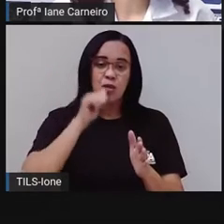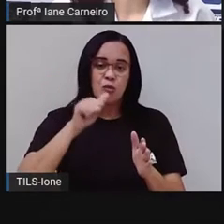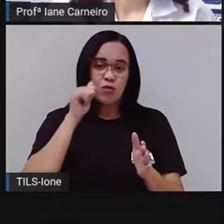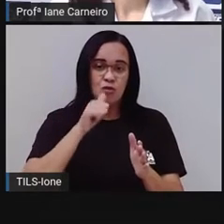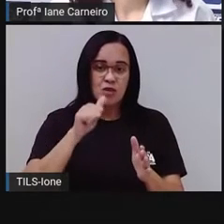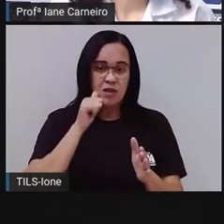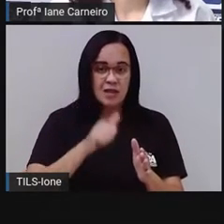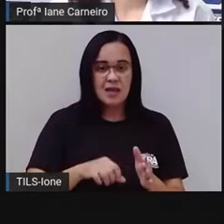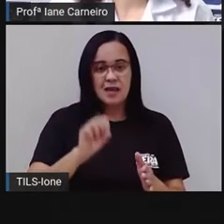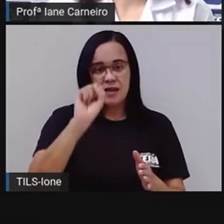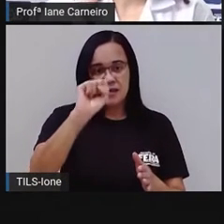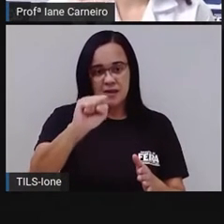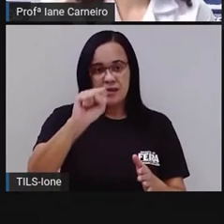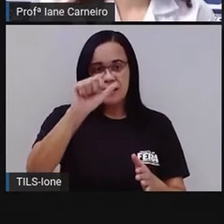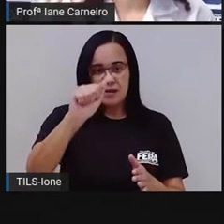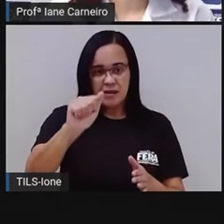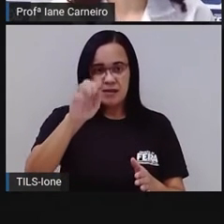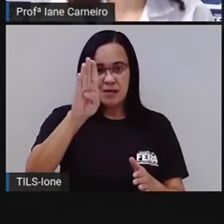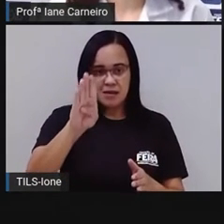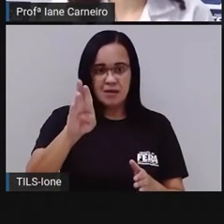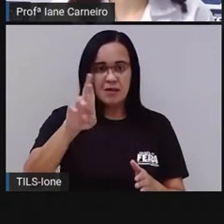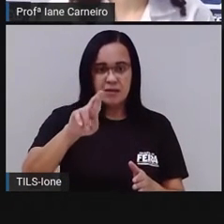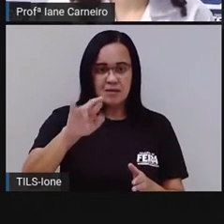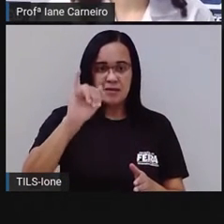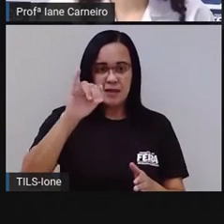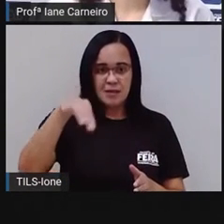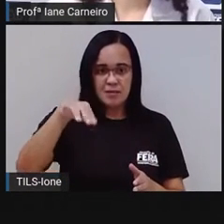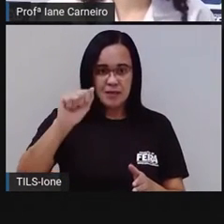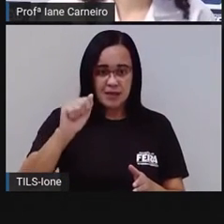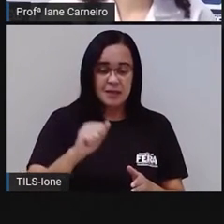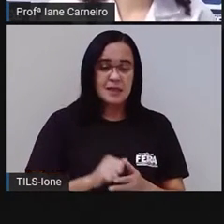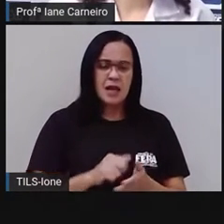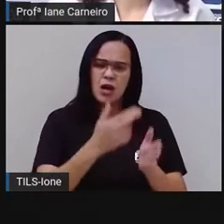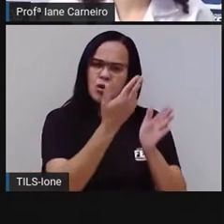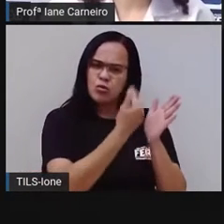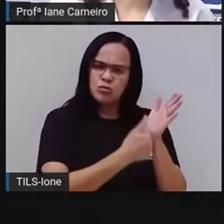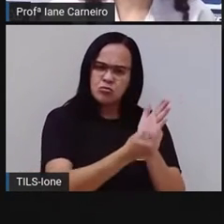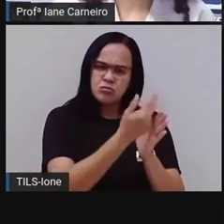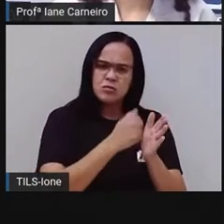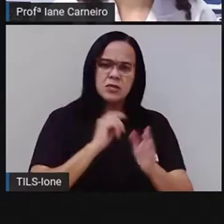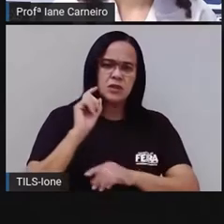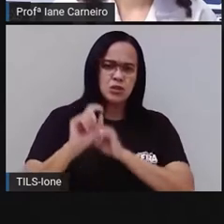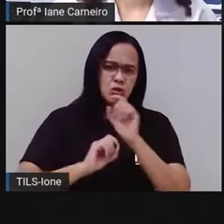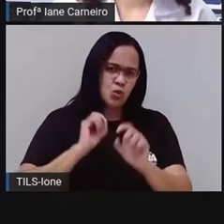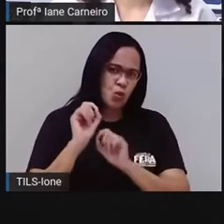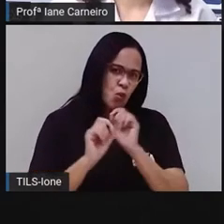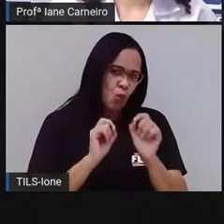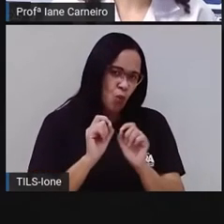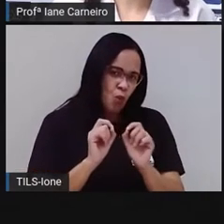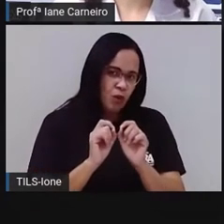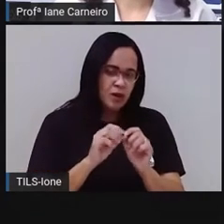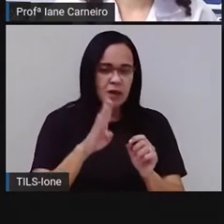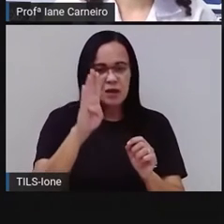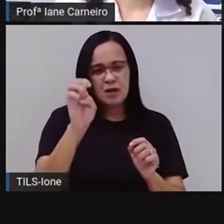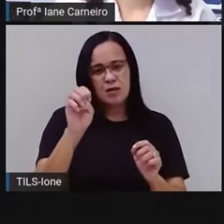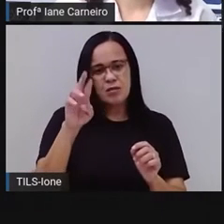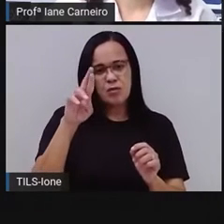livro, né? As imagens são feitas em bordado, olha só que interessante, né? Que lindinho. Então, vamos lá, ó.